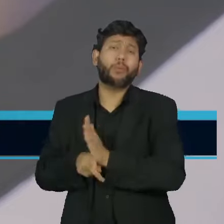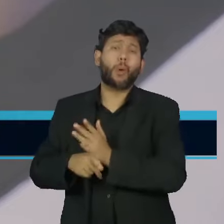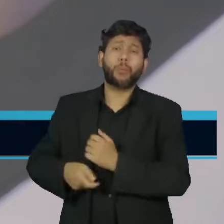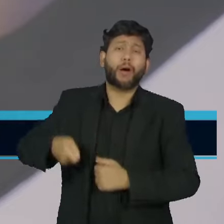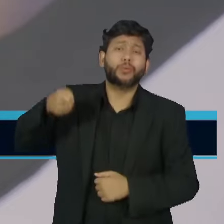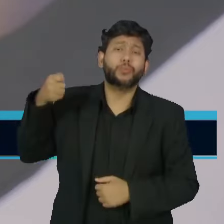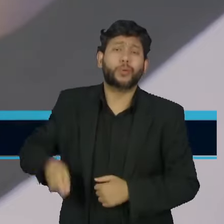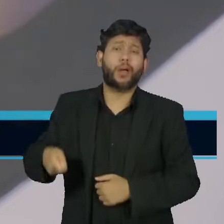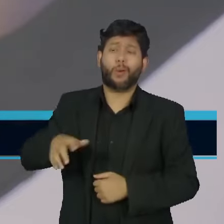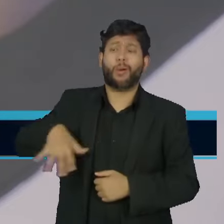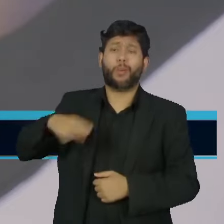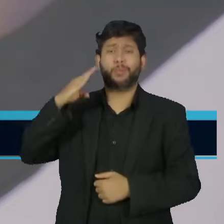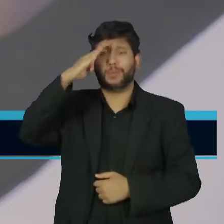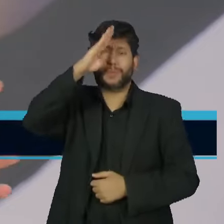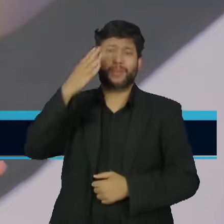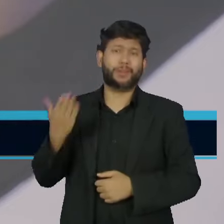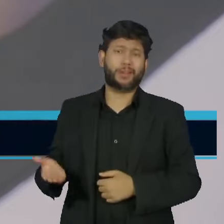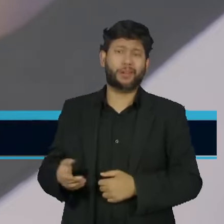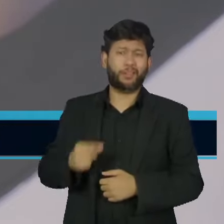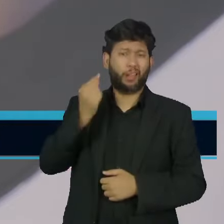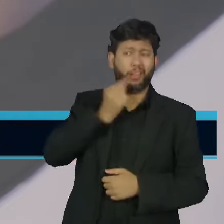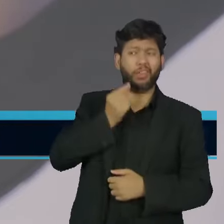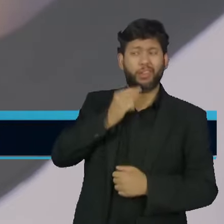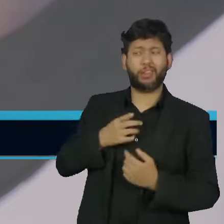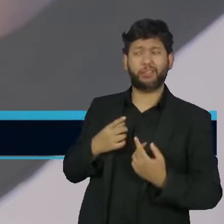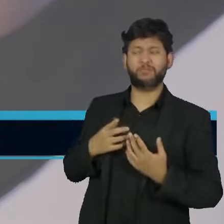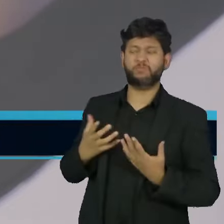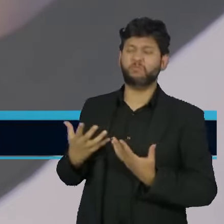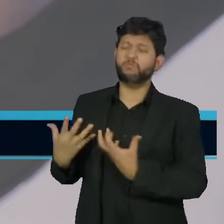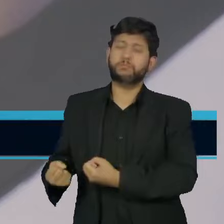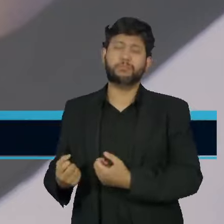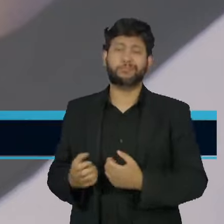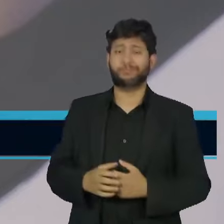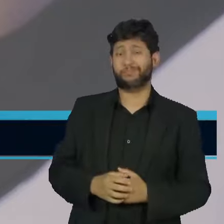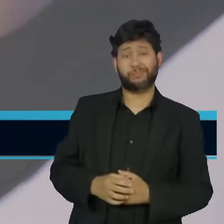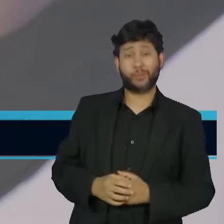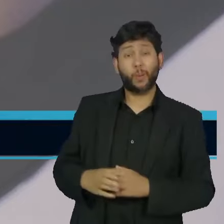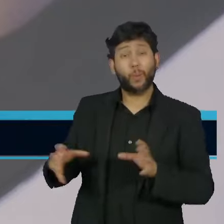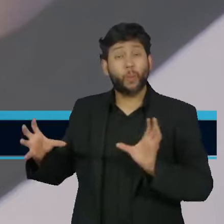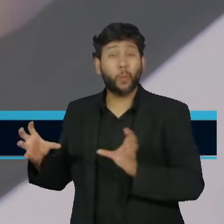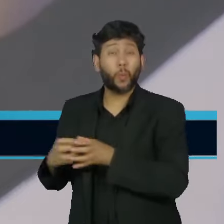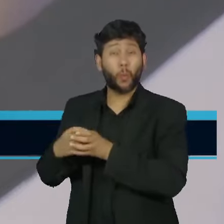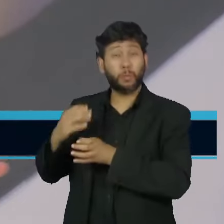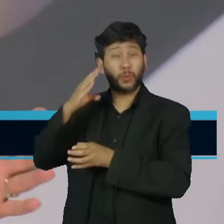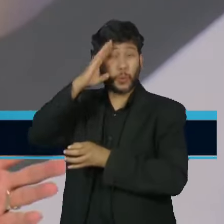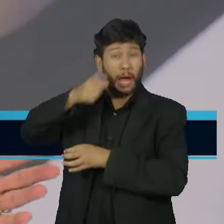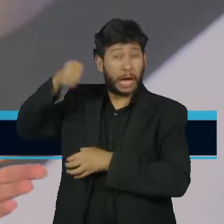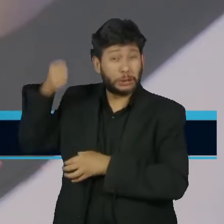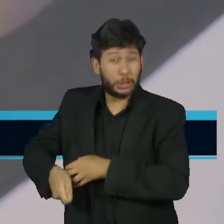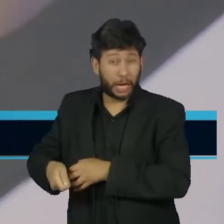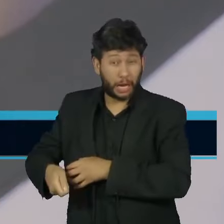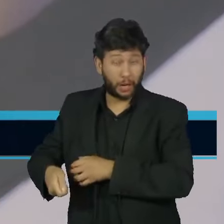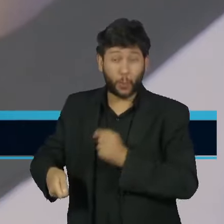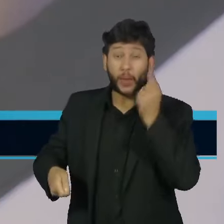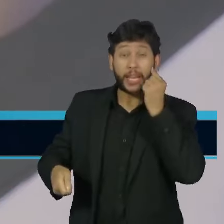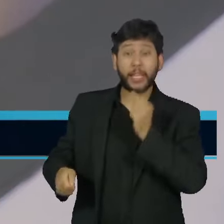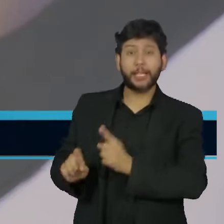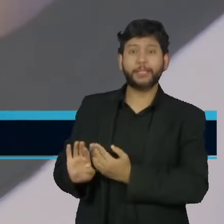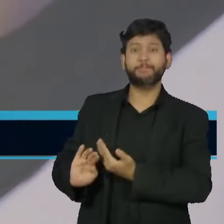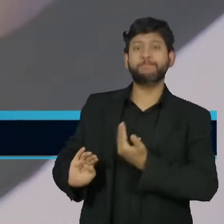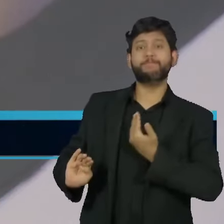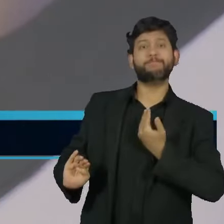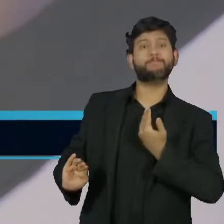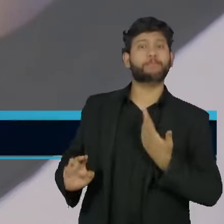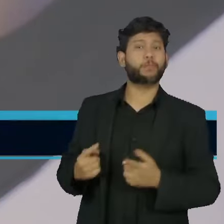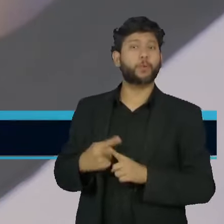não anda dando margem para isso, não tem procurado se aproximar dessa ala mais radical. Pelo contrário, ele não gostou